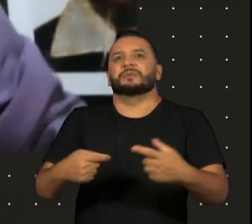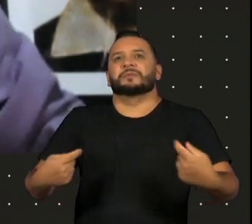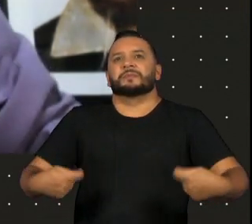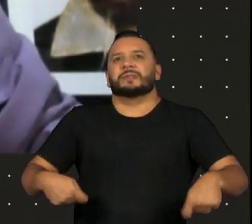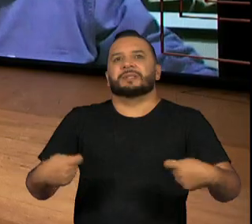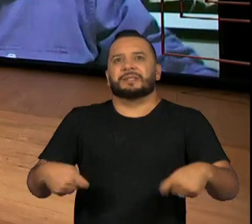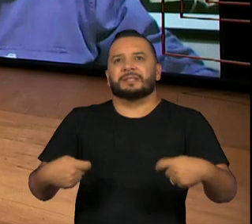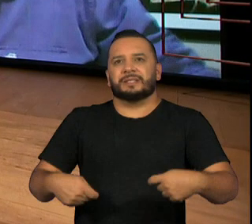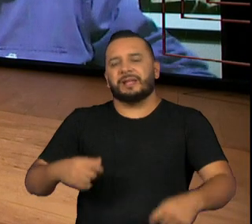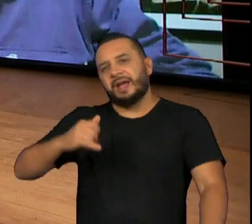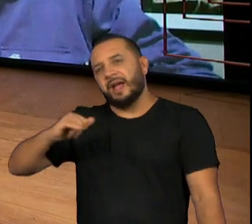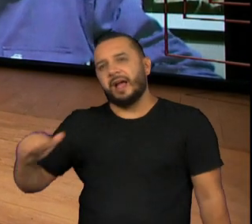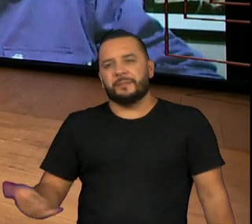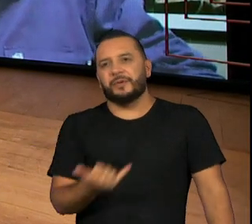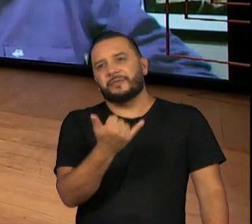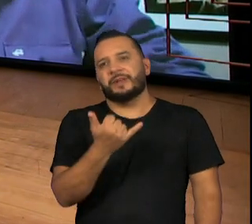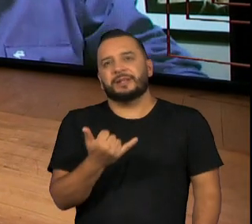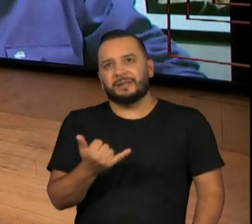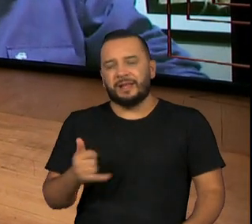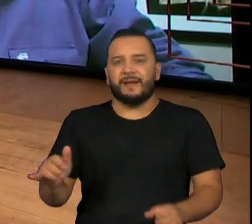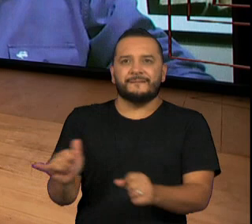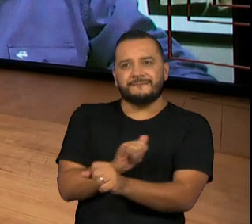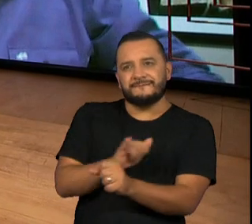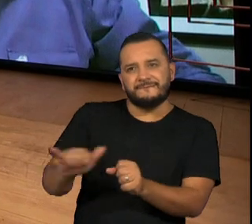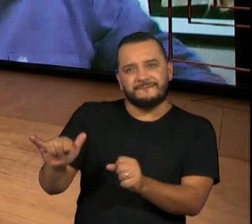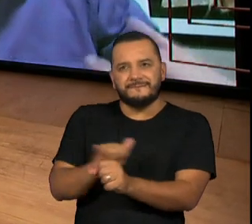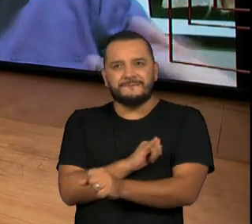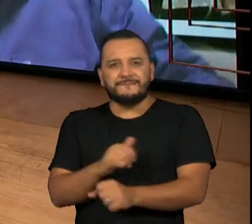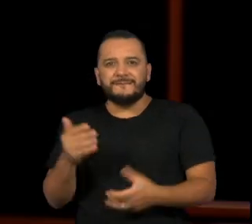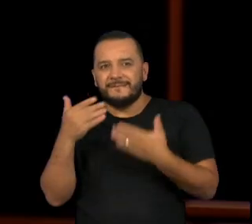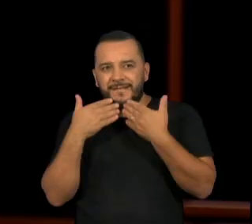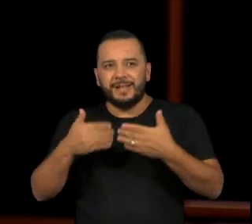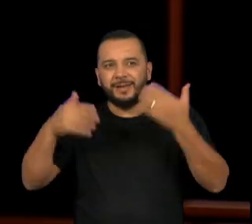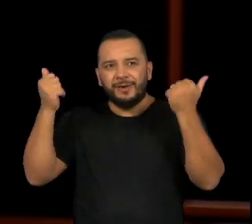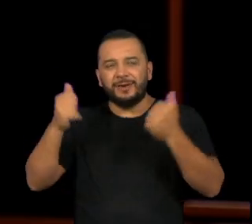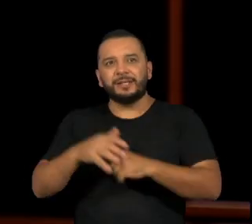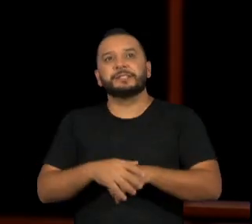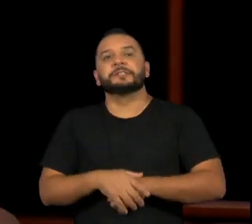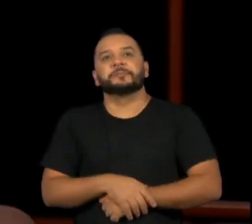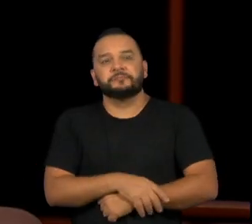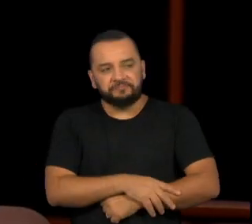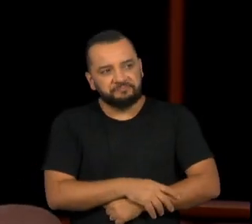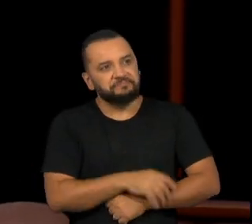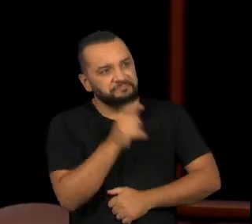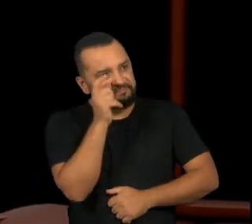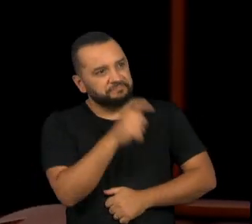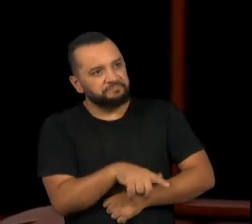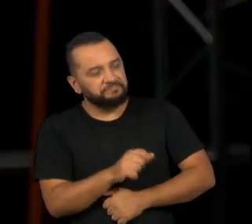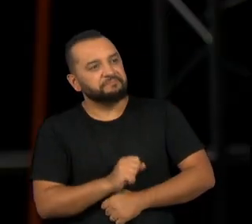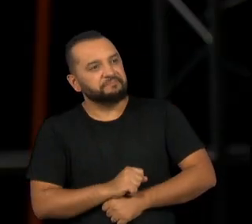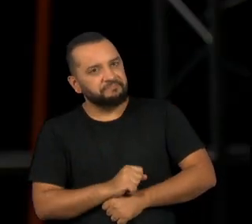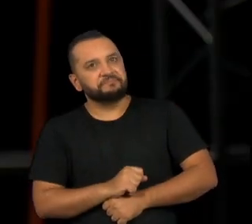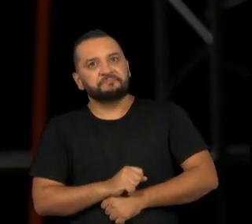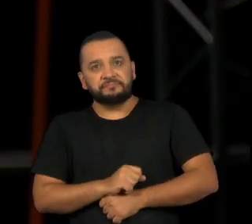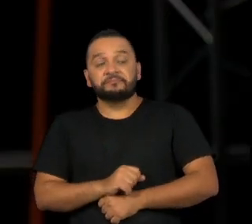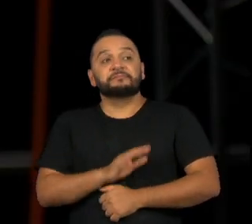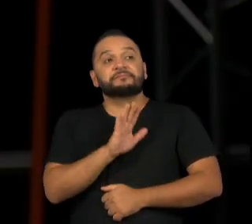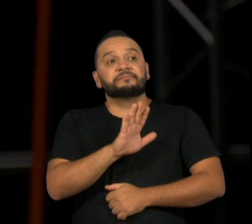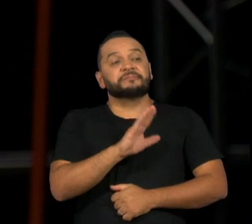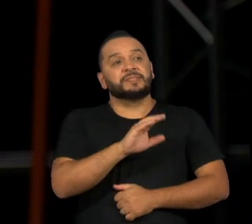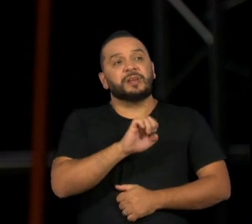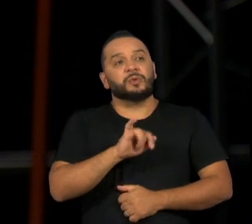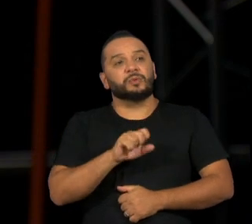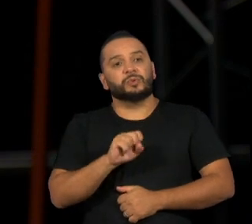poder aproveitar e ficar um pouquinho melhor. É enriquecedor, né? Isso é enriquecedor. Enriquecedor demais, entendeu? Celso, a gente